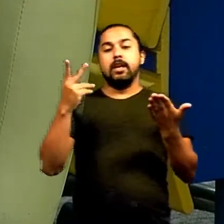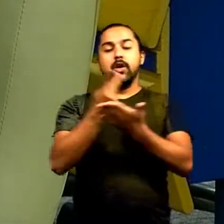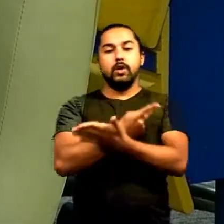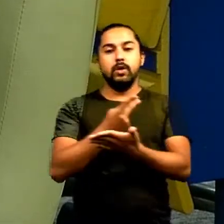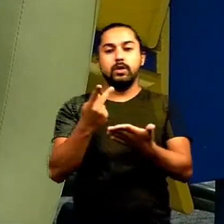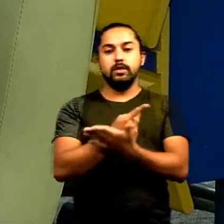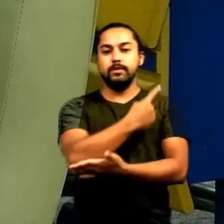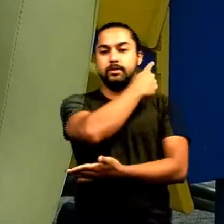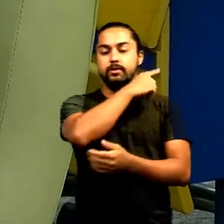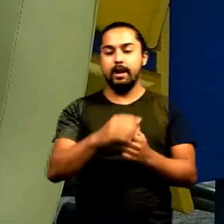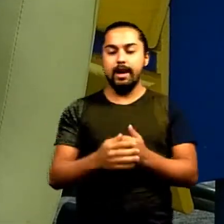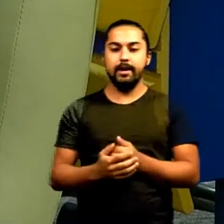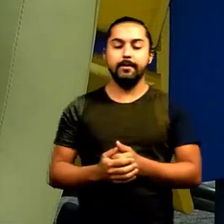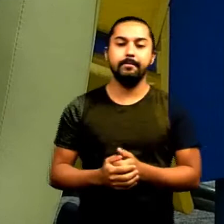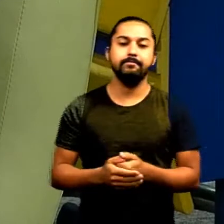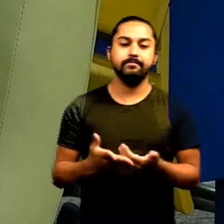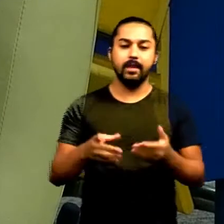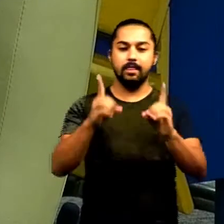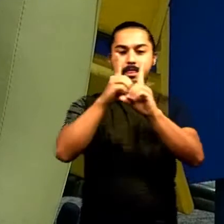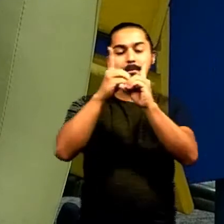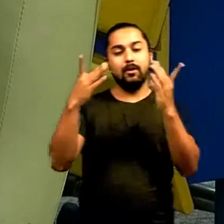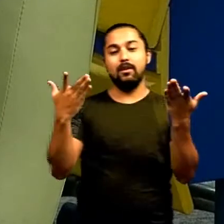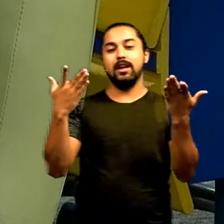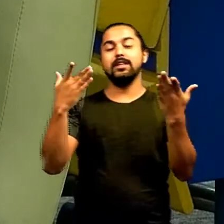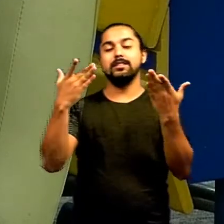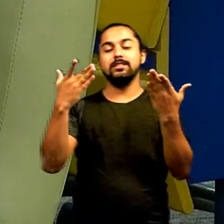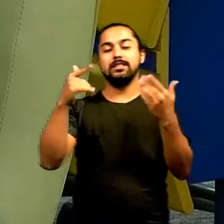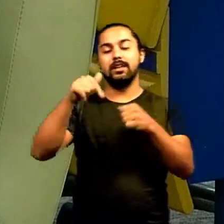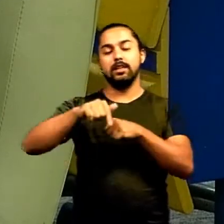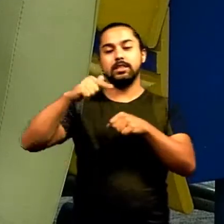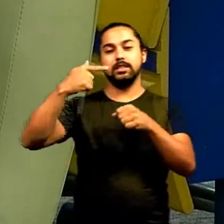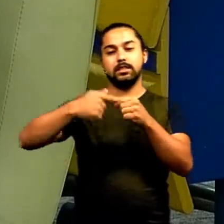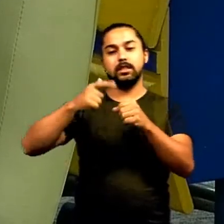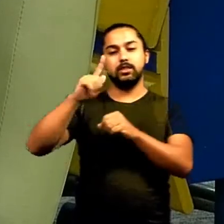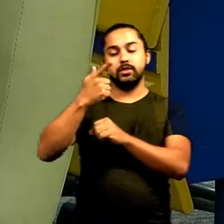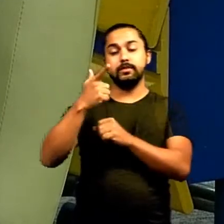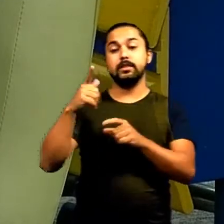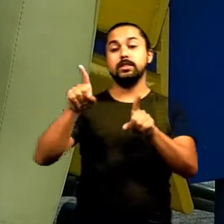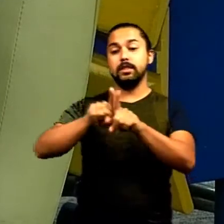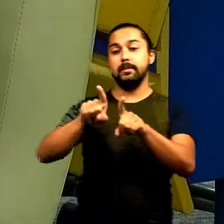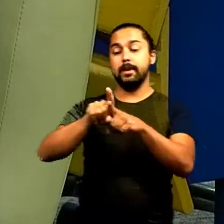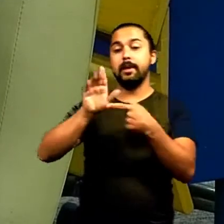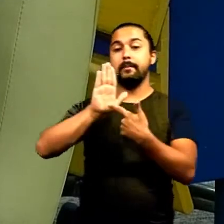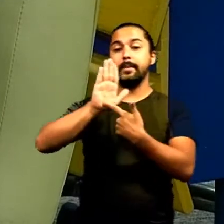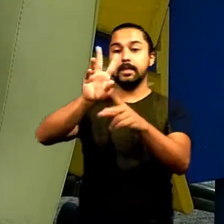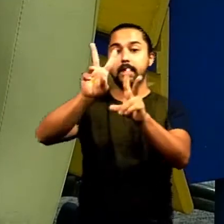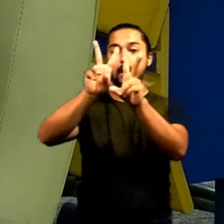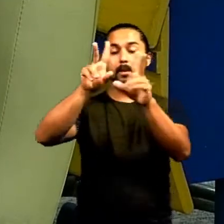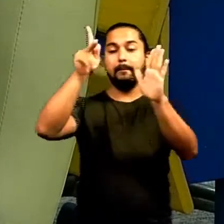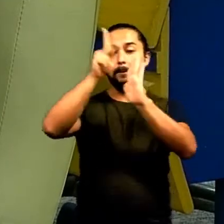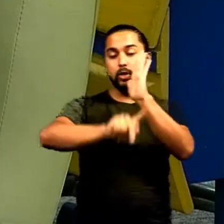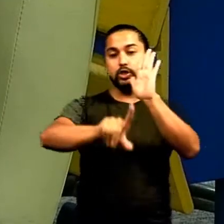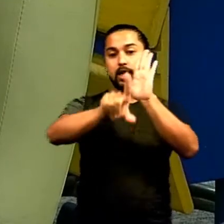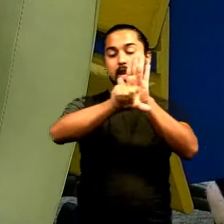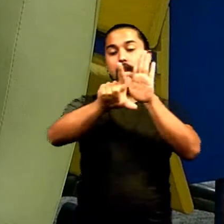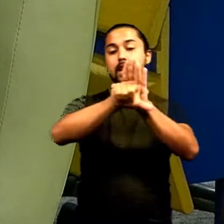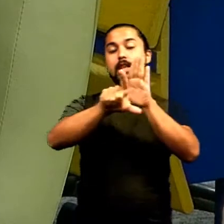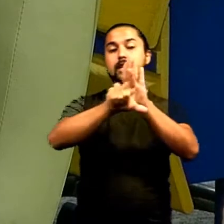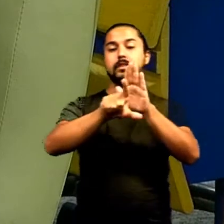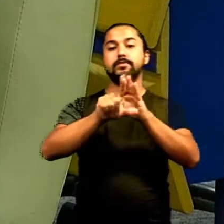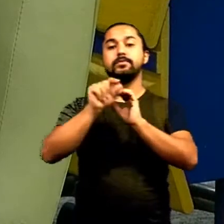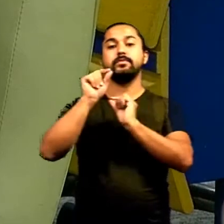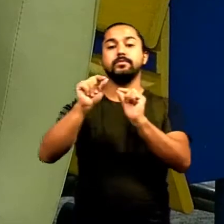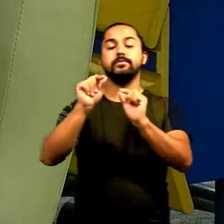dignidade da advocacia, a democracia goiana. Mas quero, ainda em tempo, presidente, apresentar um projeto de lei que